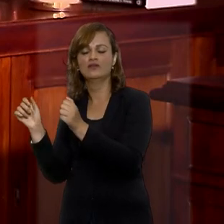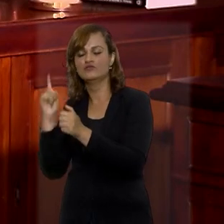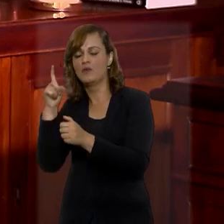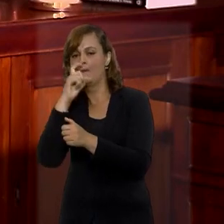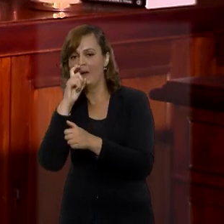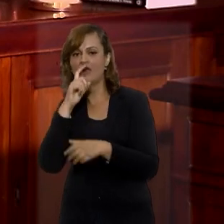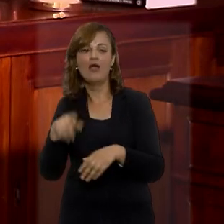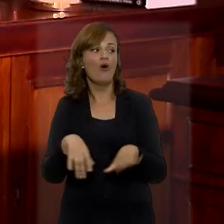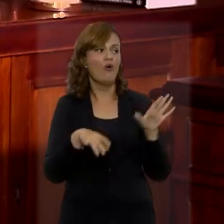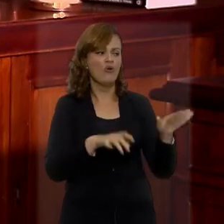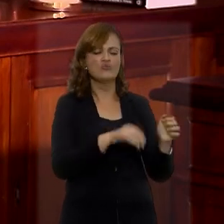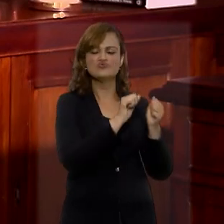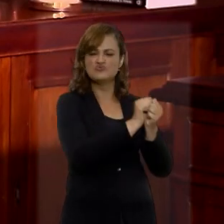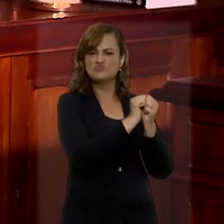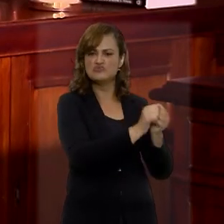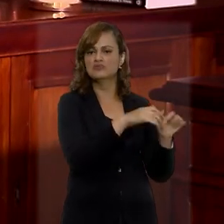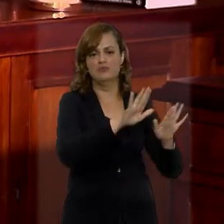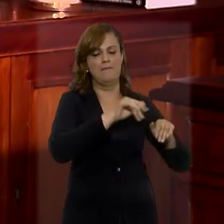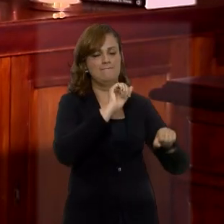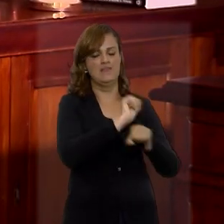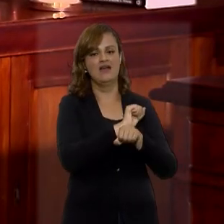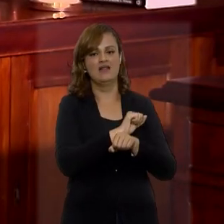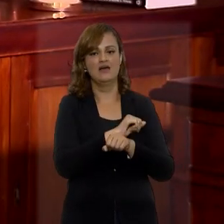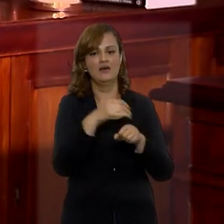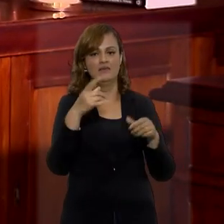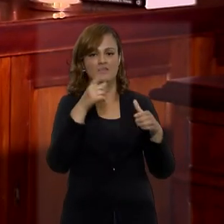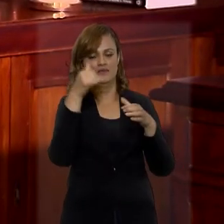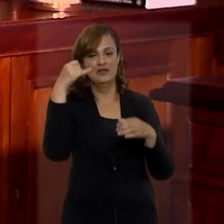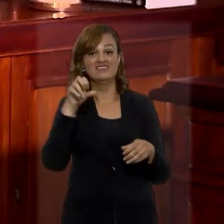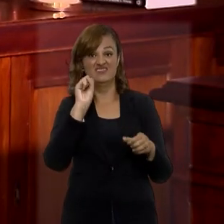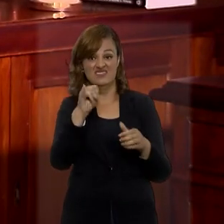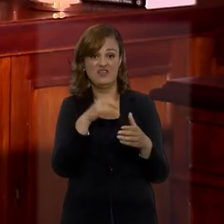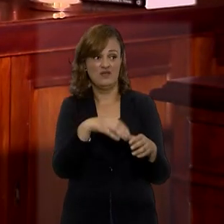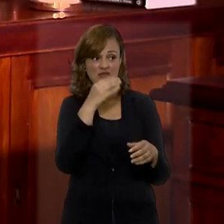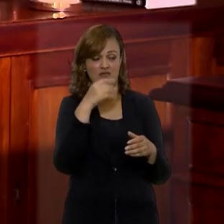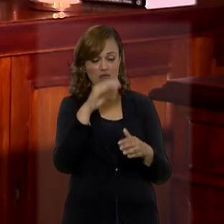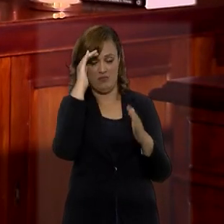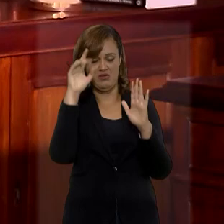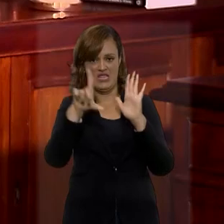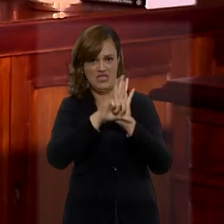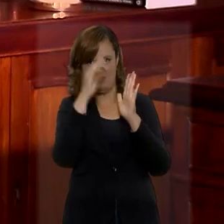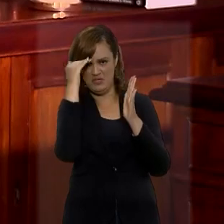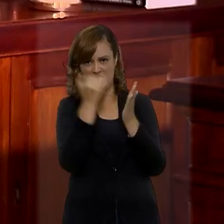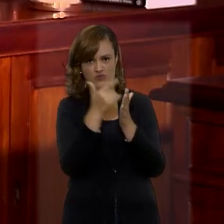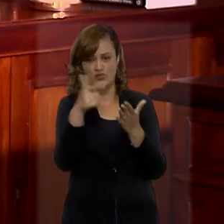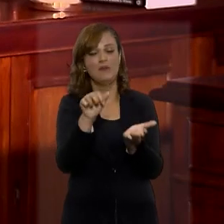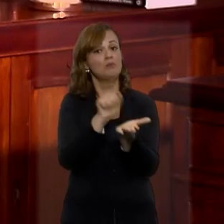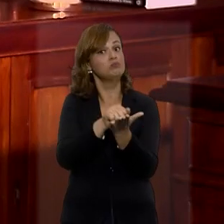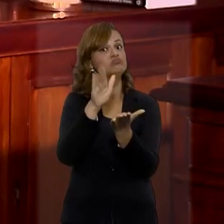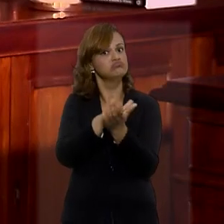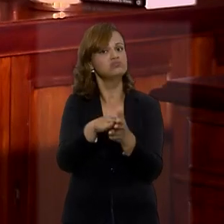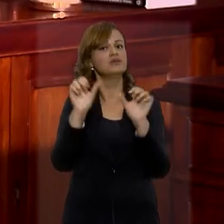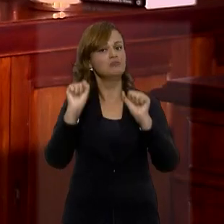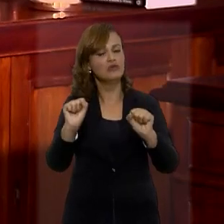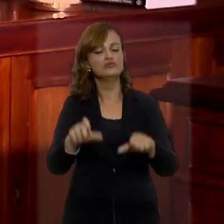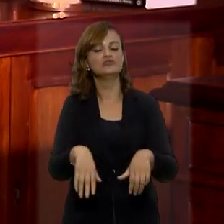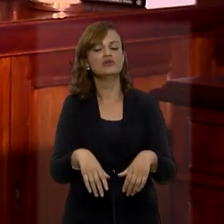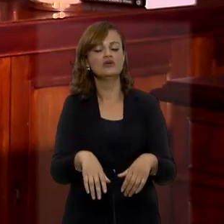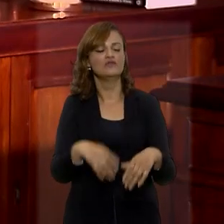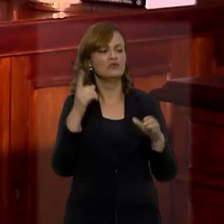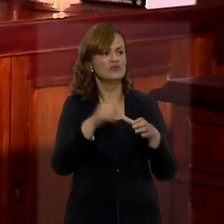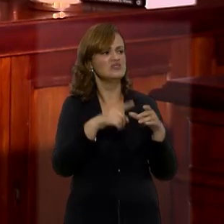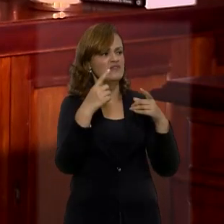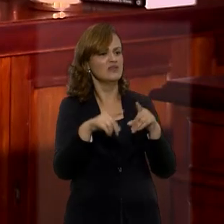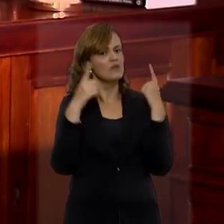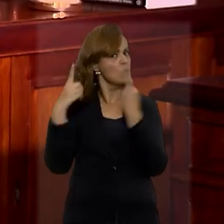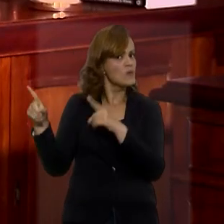diminuição da convivência para poder que pare de alienar. Multa se não cumprir determinações da justiça no sentido de